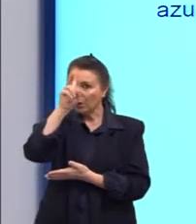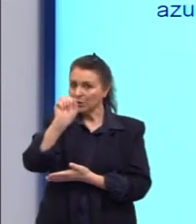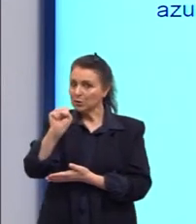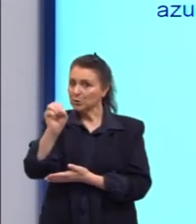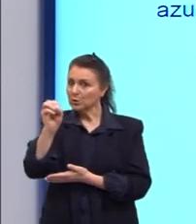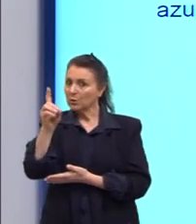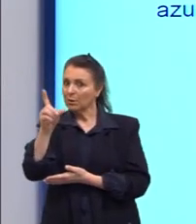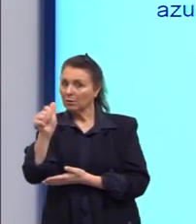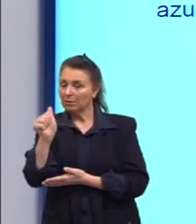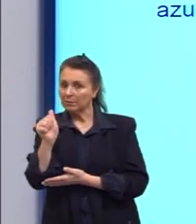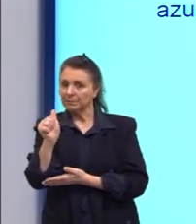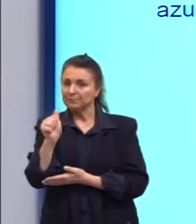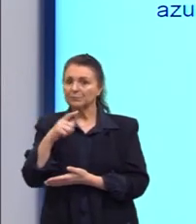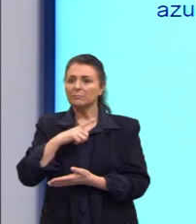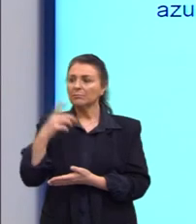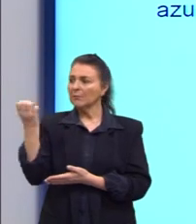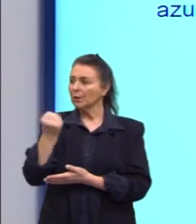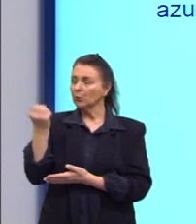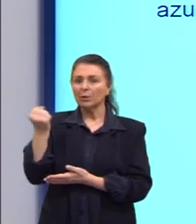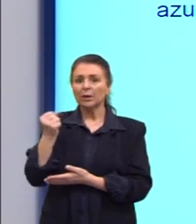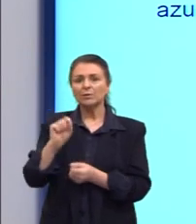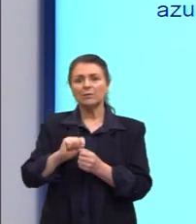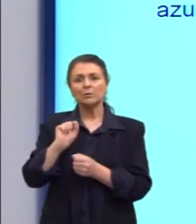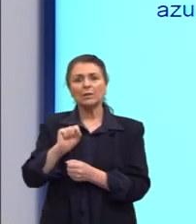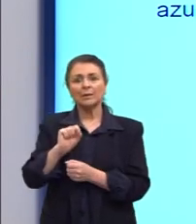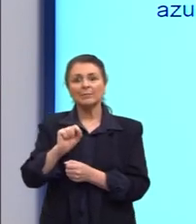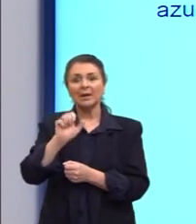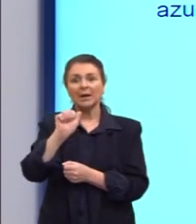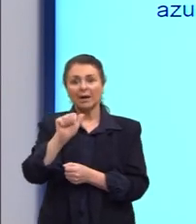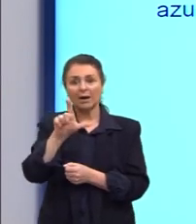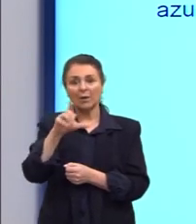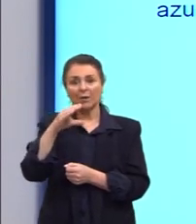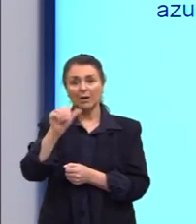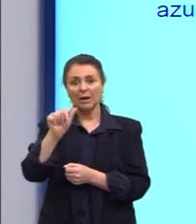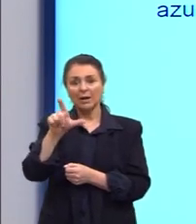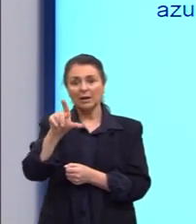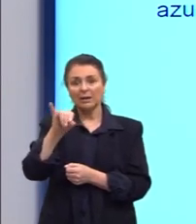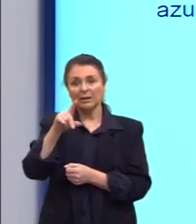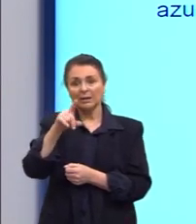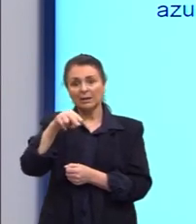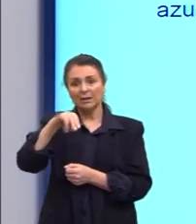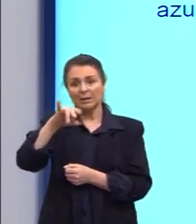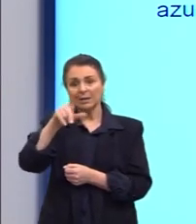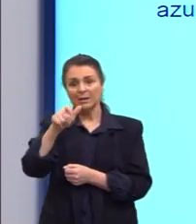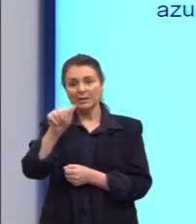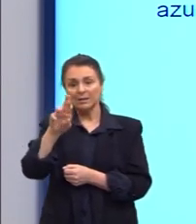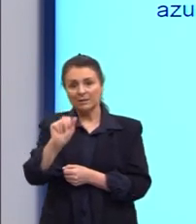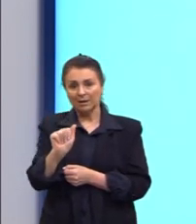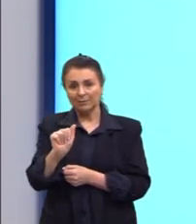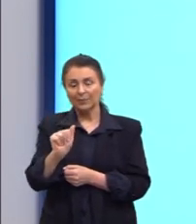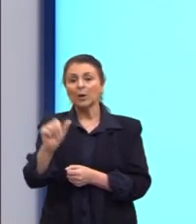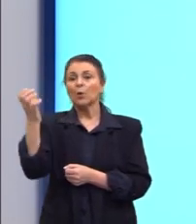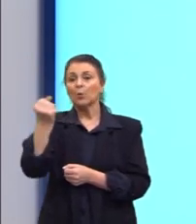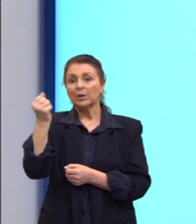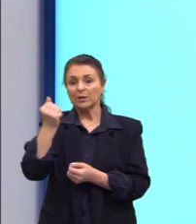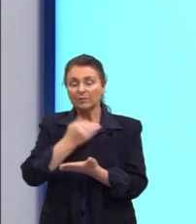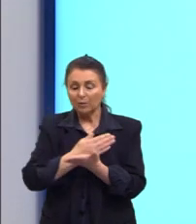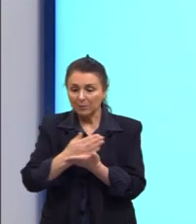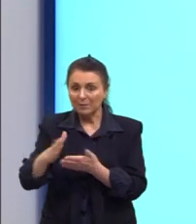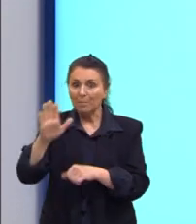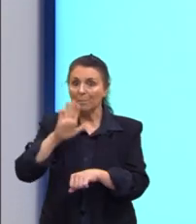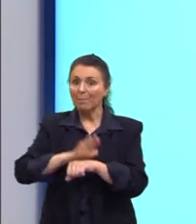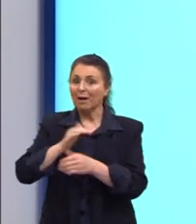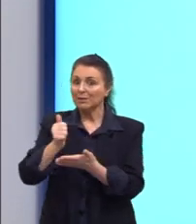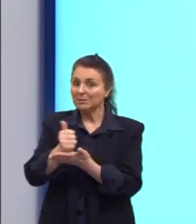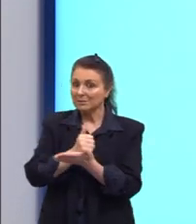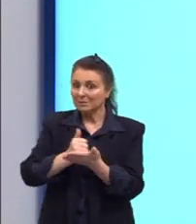então o que ela vai ocorrer com o leite? Ela vai alcalinizar o leite, ela vai deixar o leite mais básico. Ó, soda